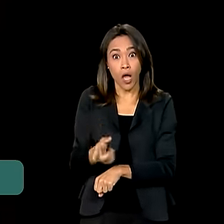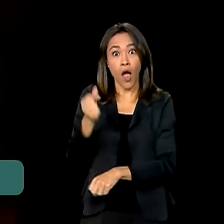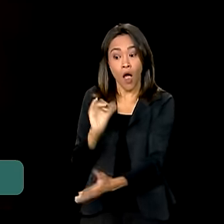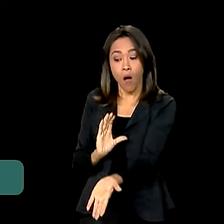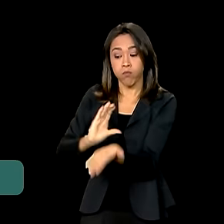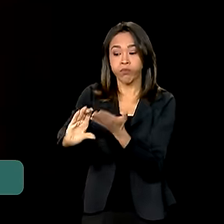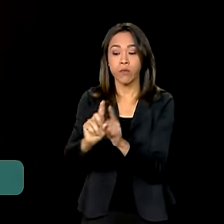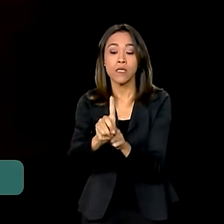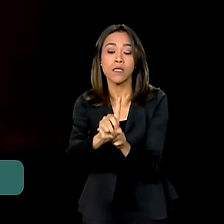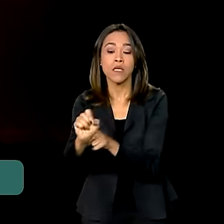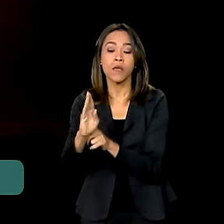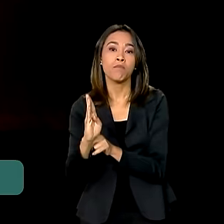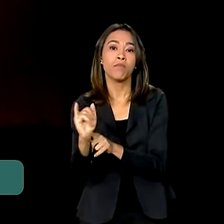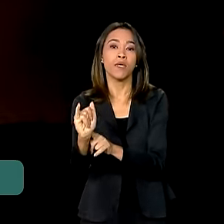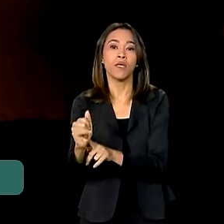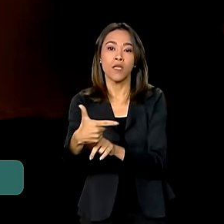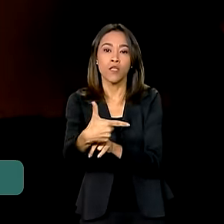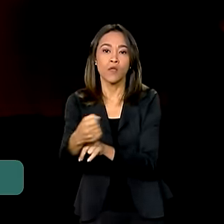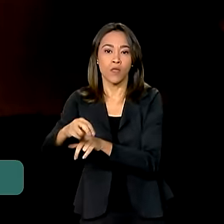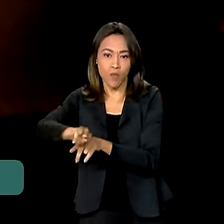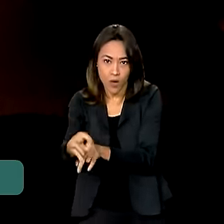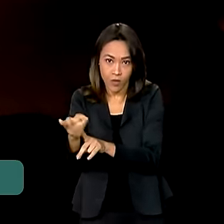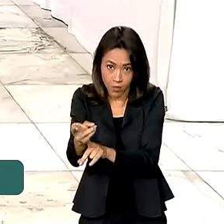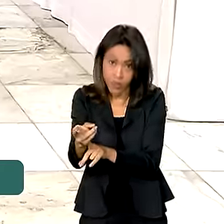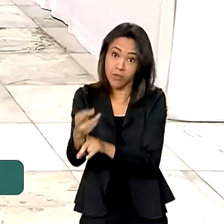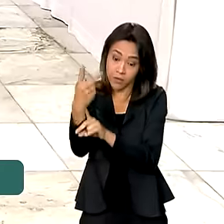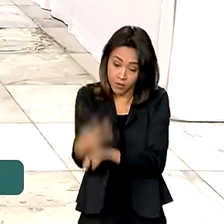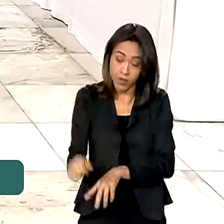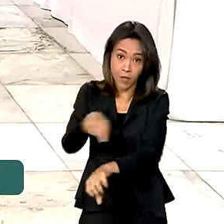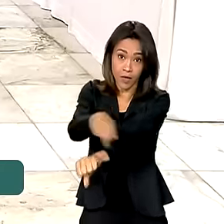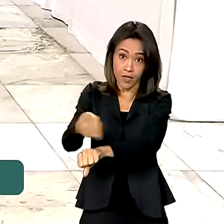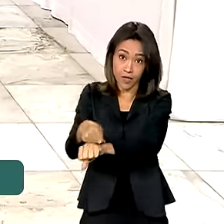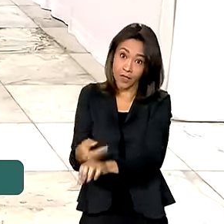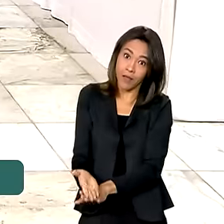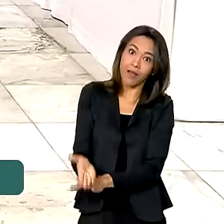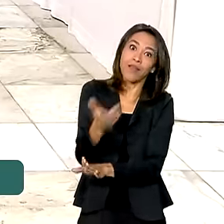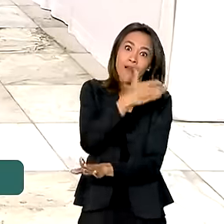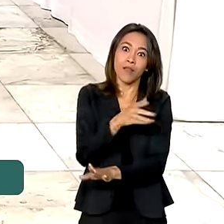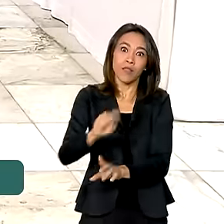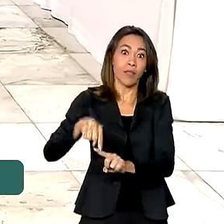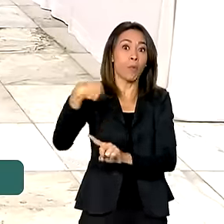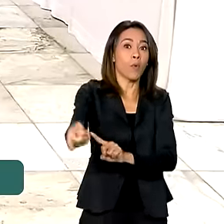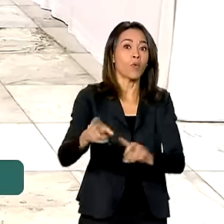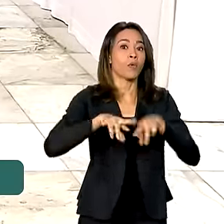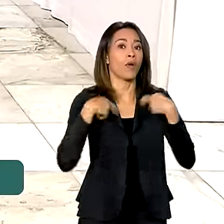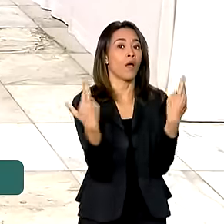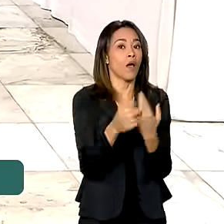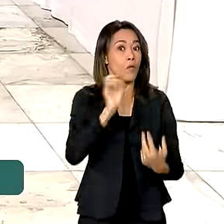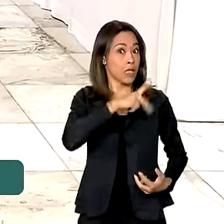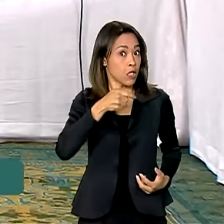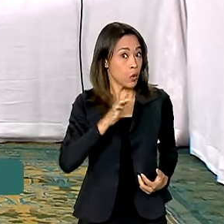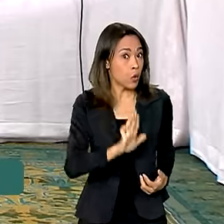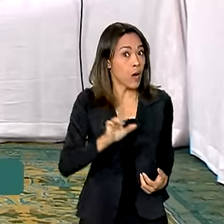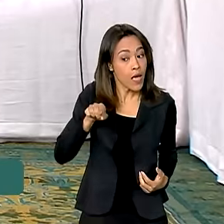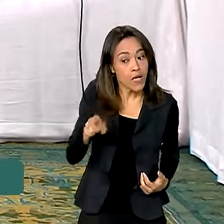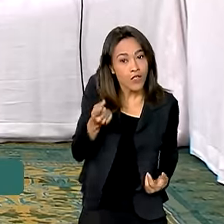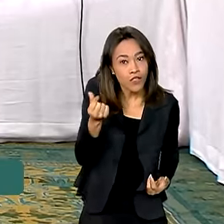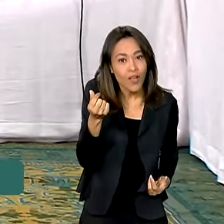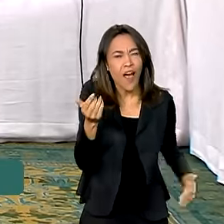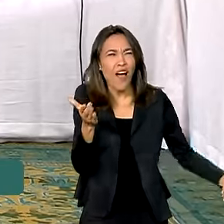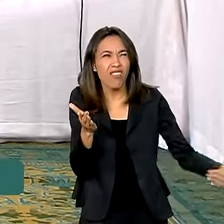bilhões e 200 milhões de reais no país após reunião com o presidente Lula. São investimentos até